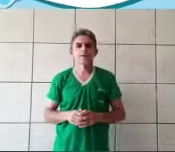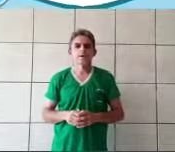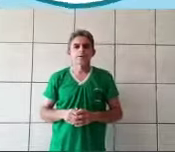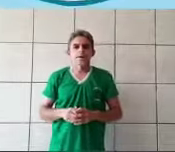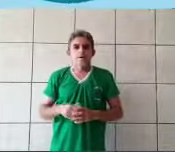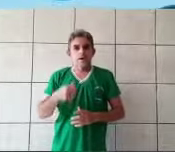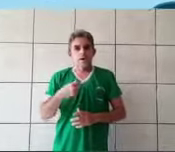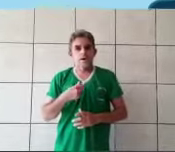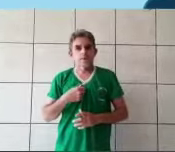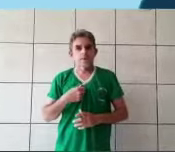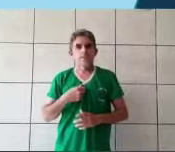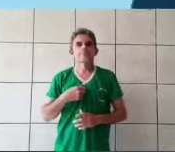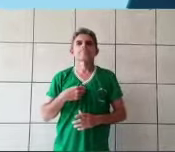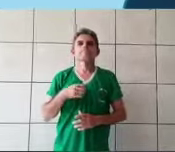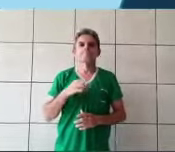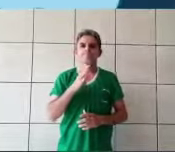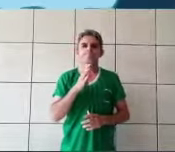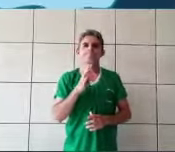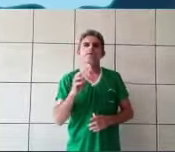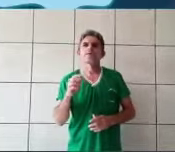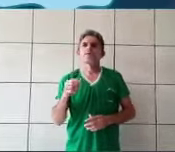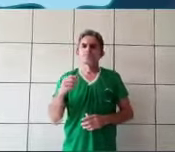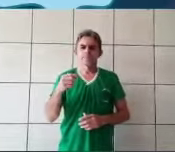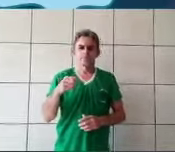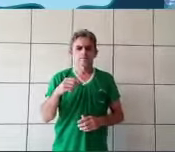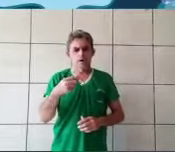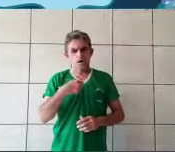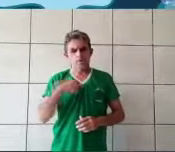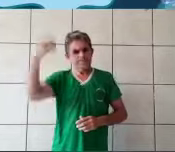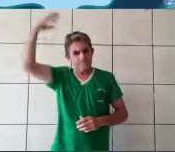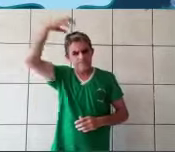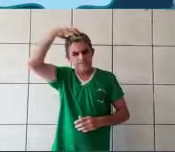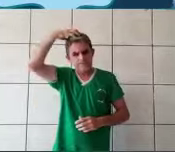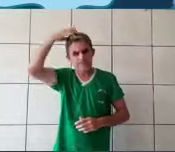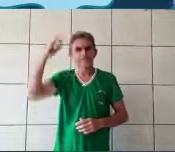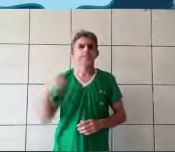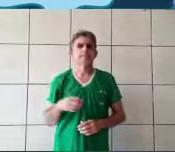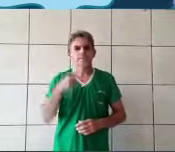E os chinelos em seus pés se transformaram em lindos sapatos de vidro.